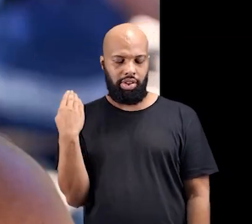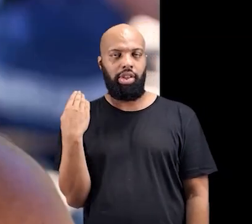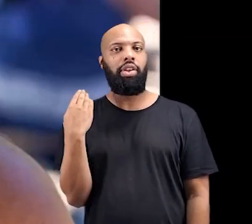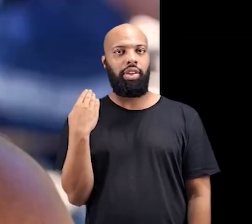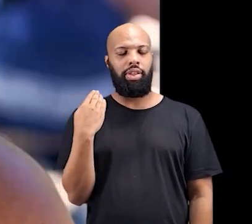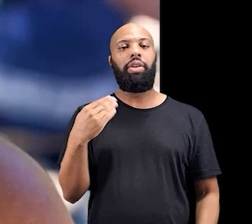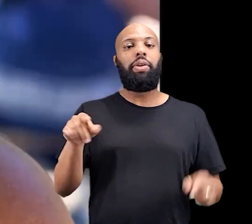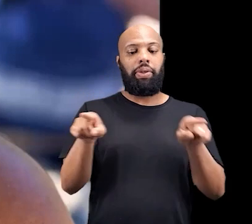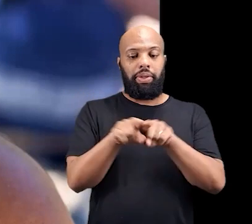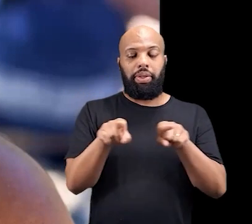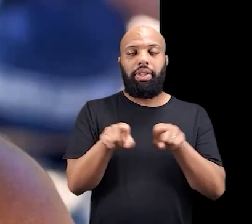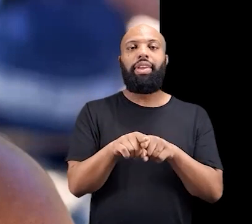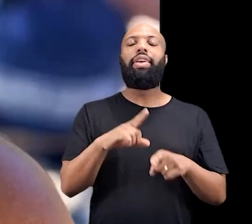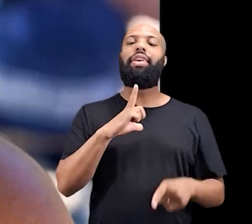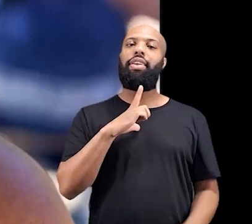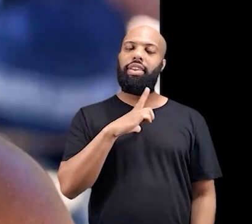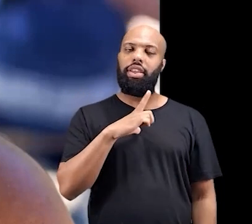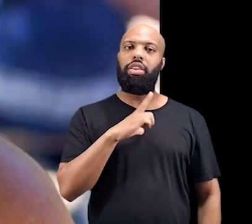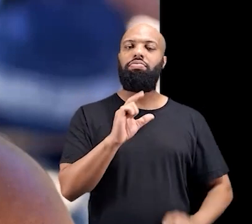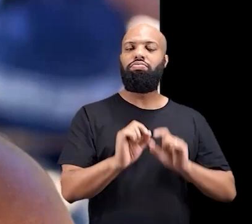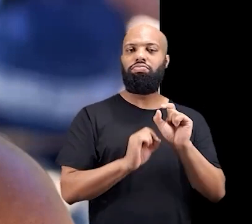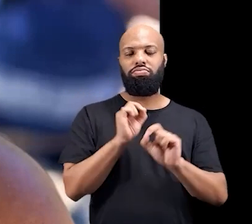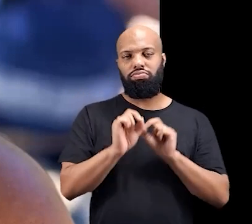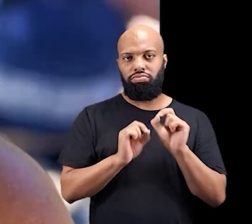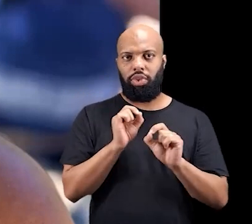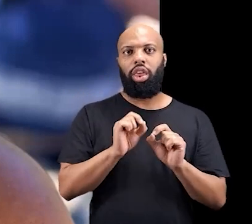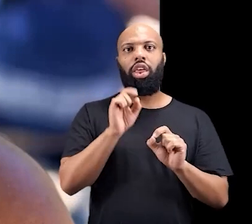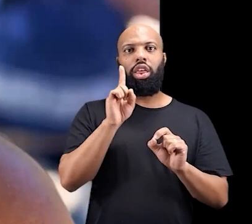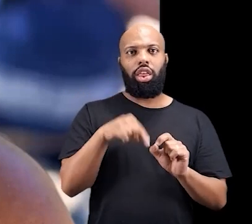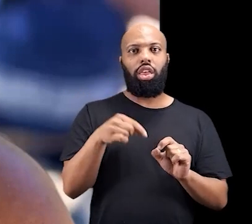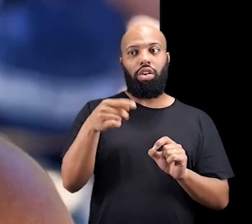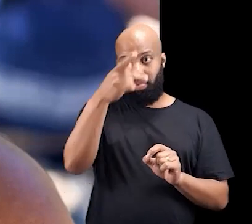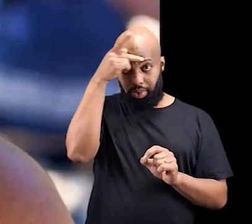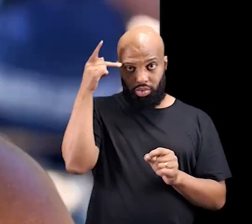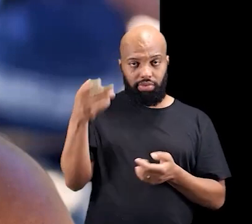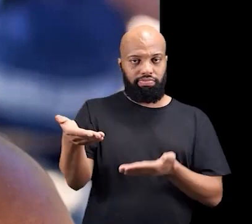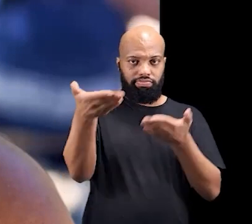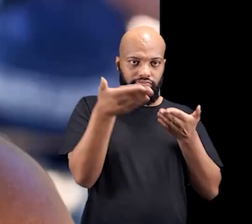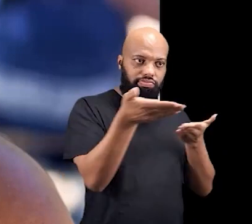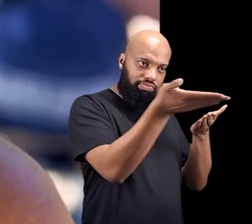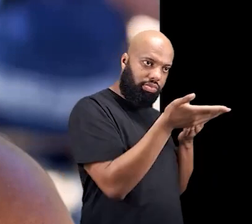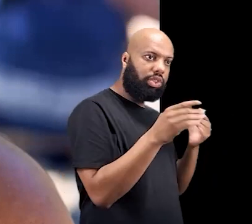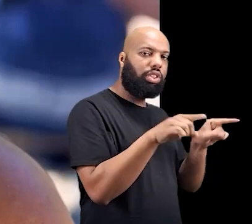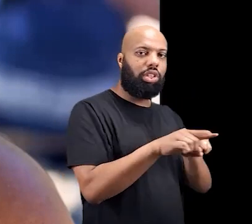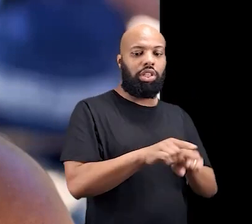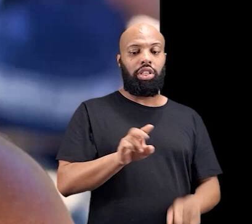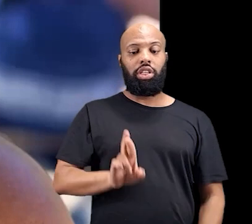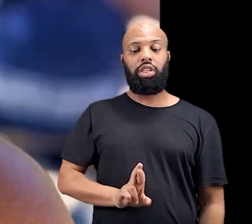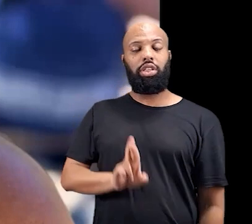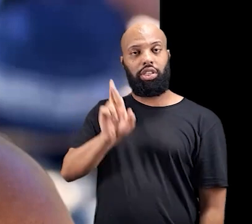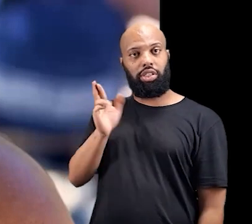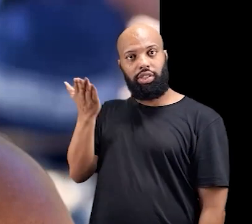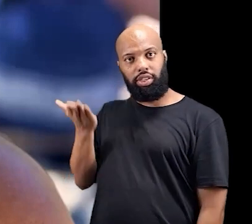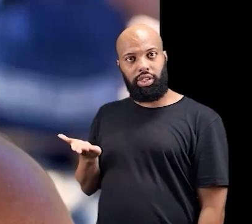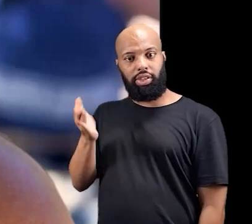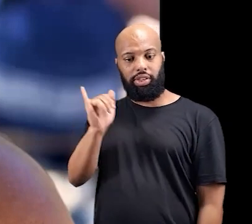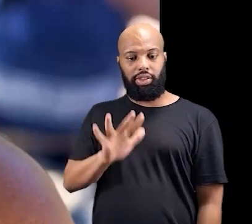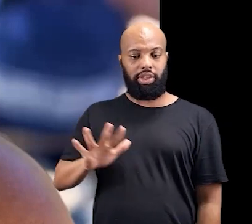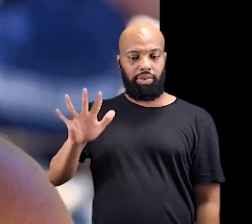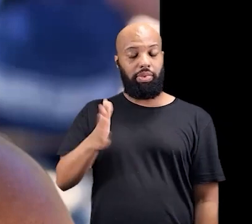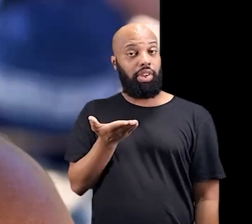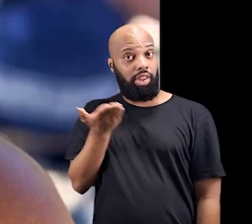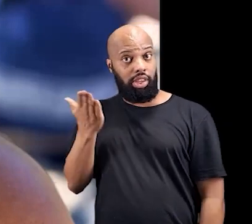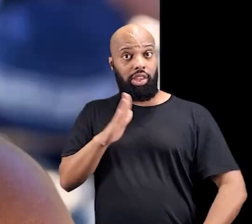a Salú Merinaco, que também faz parte, né? Um dos anfitriões dessa festa, então aqui